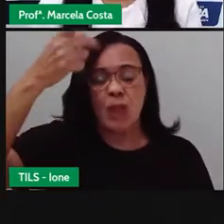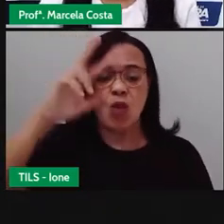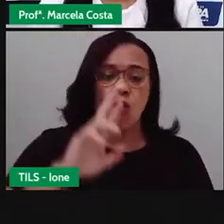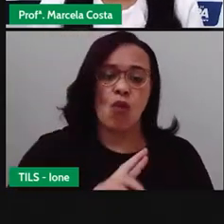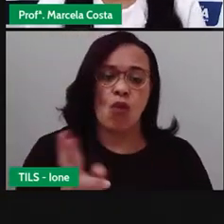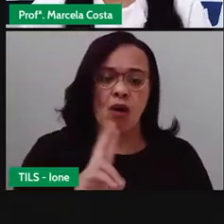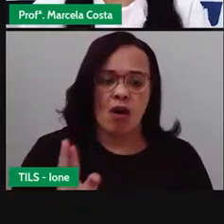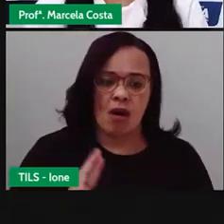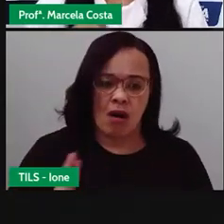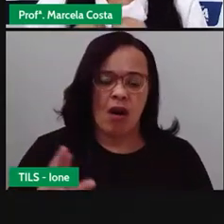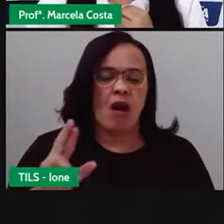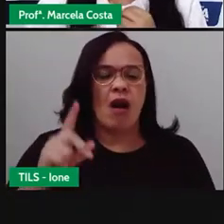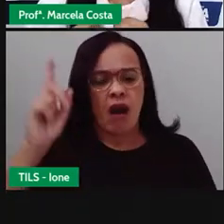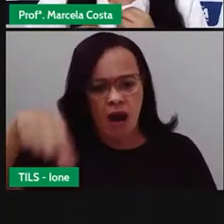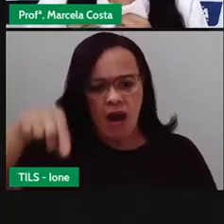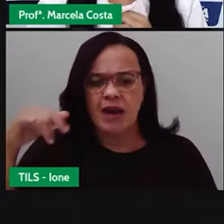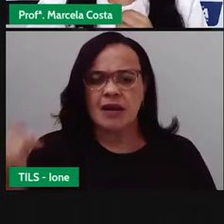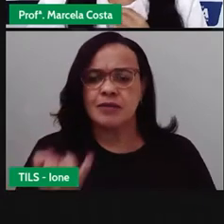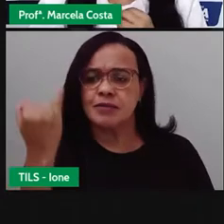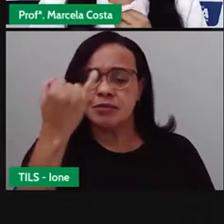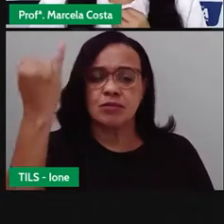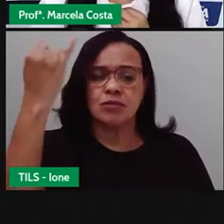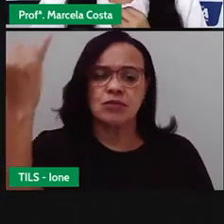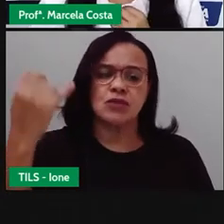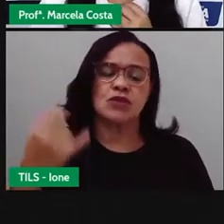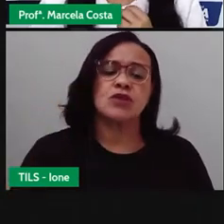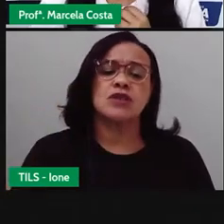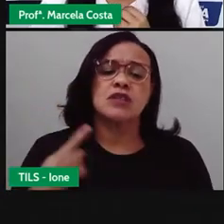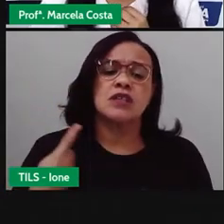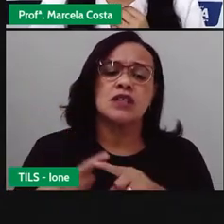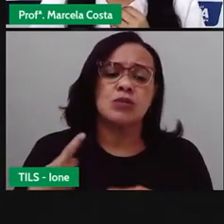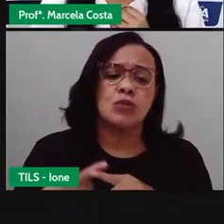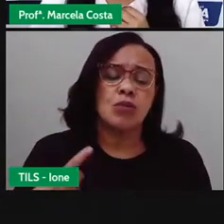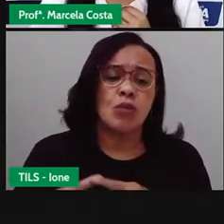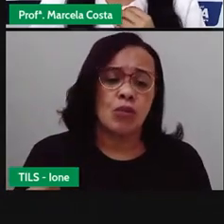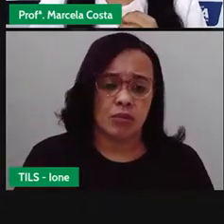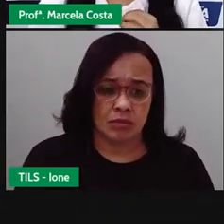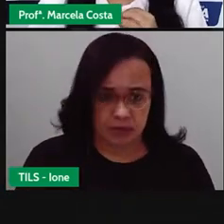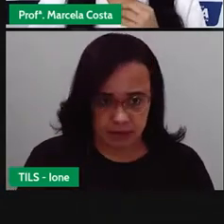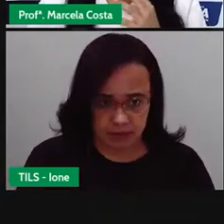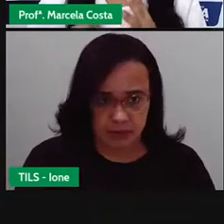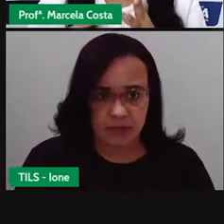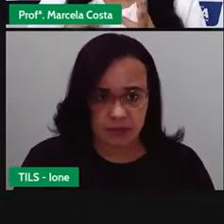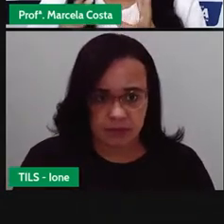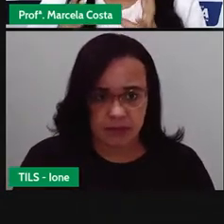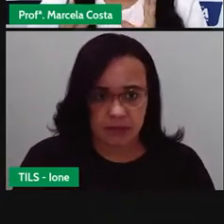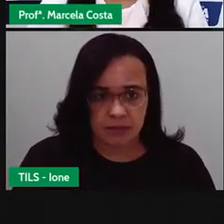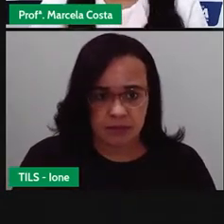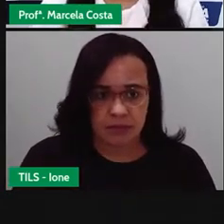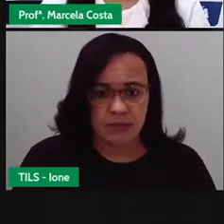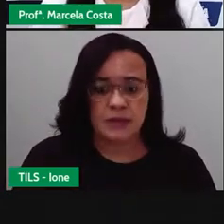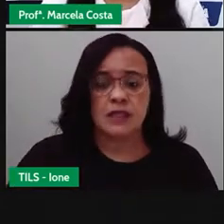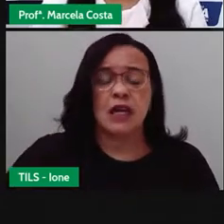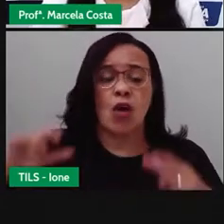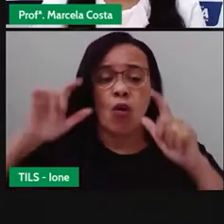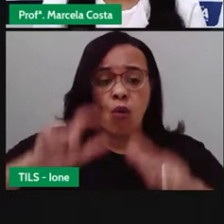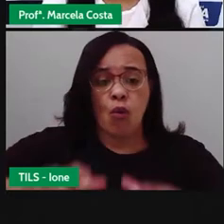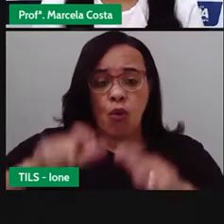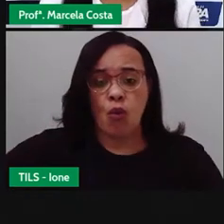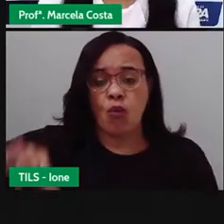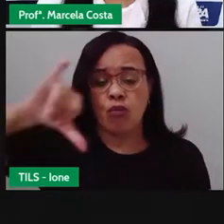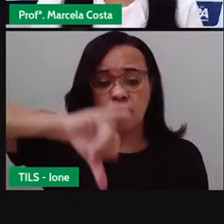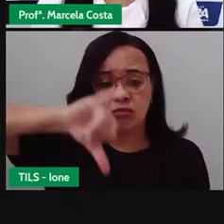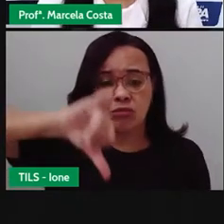importante setor que movimenta a